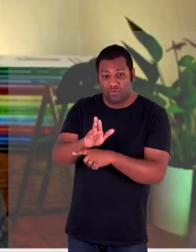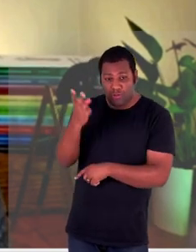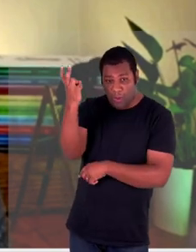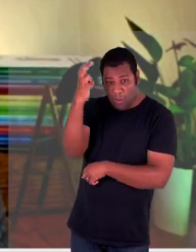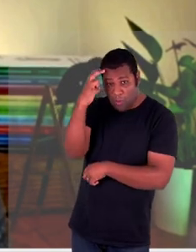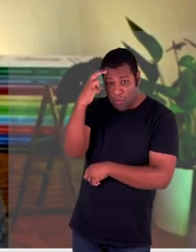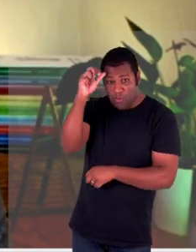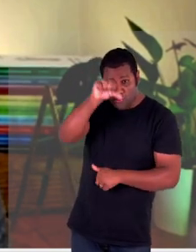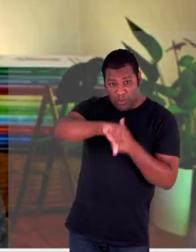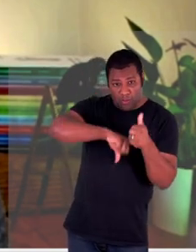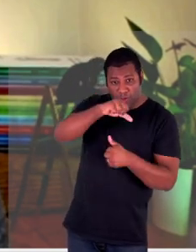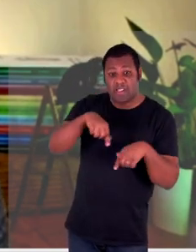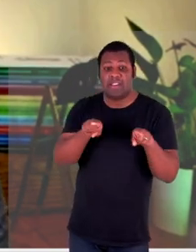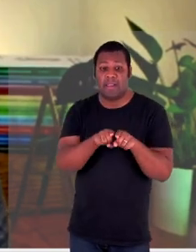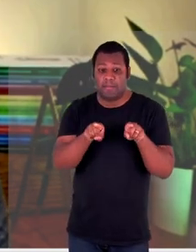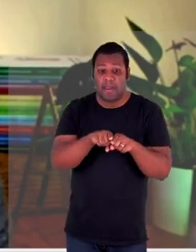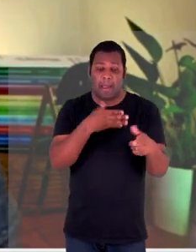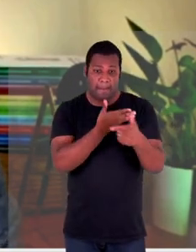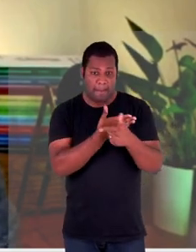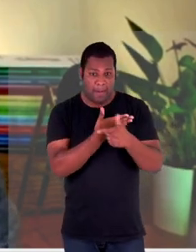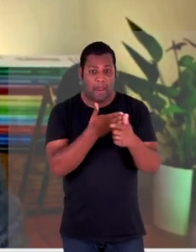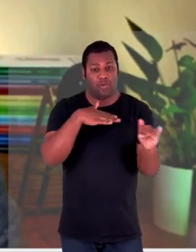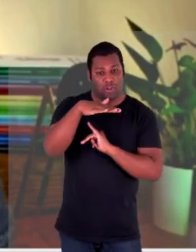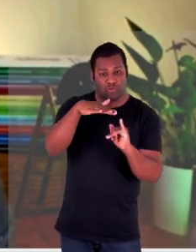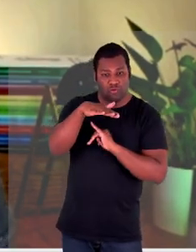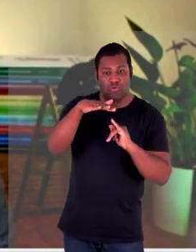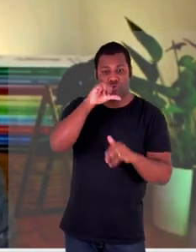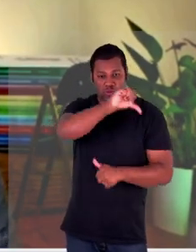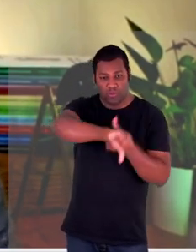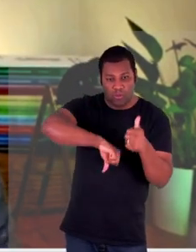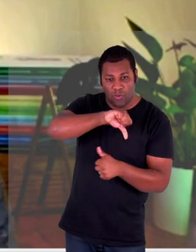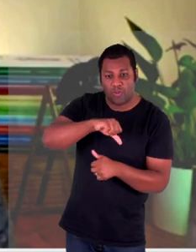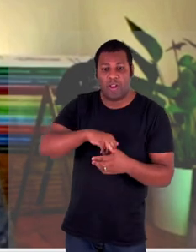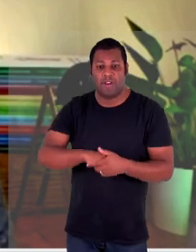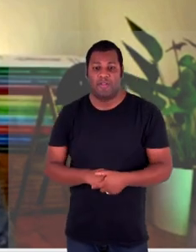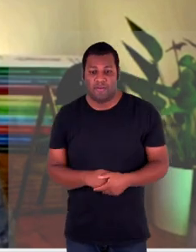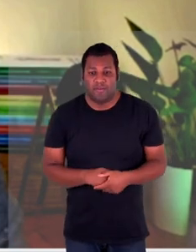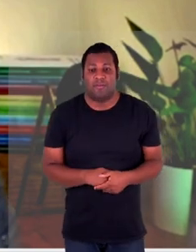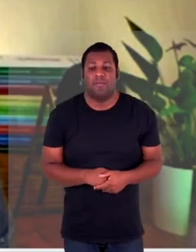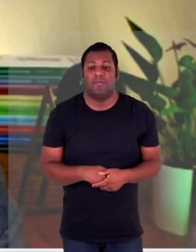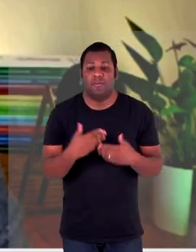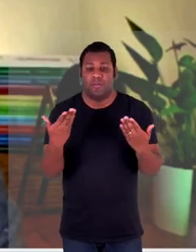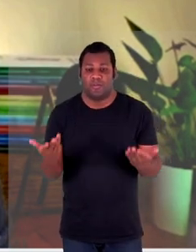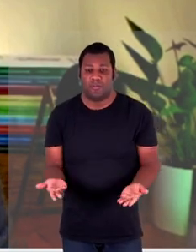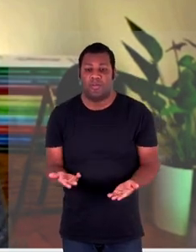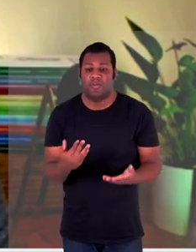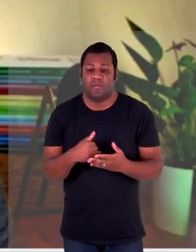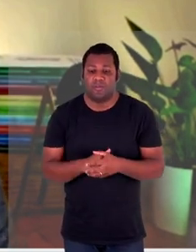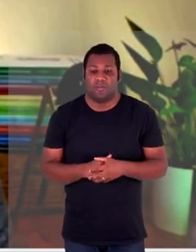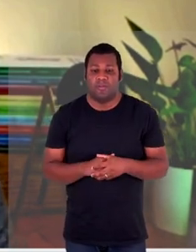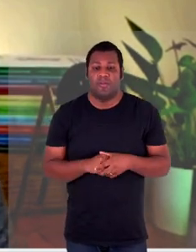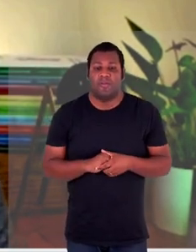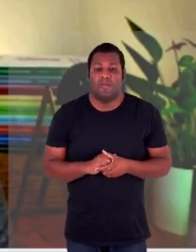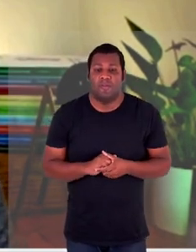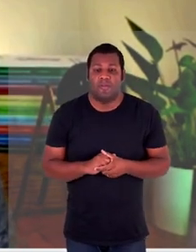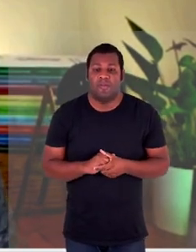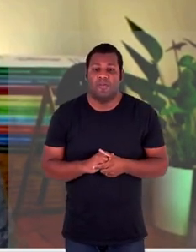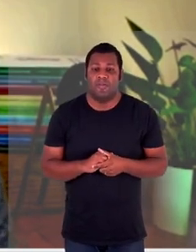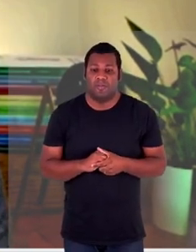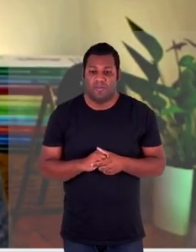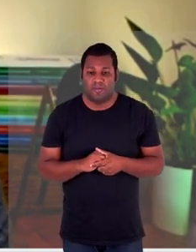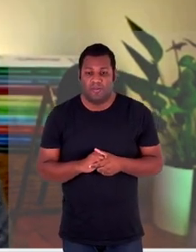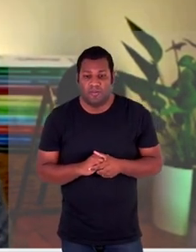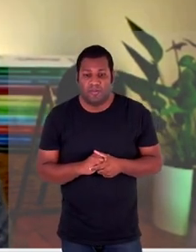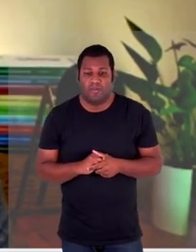e a mudança das instituições para que a confiança nessas reduzam inclusive essa ânsia e essa demanda